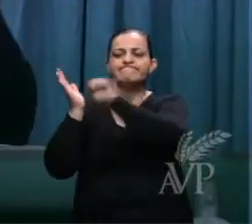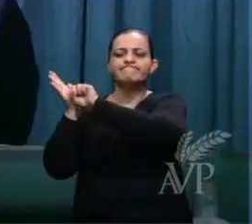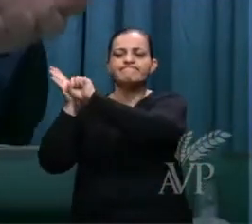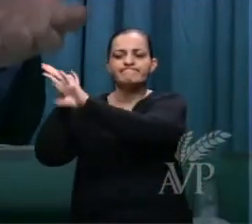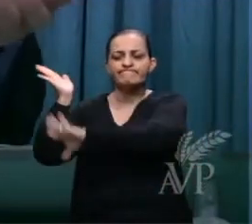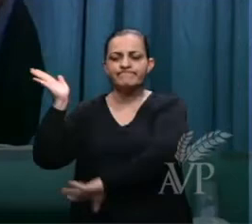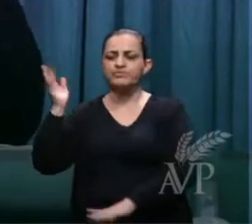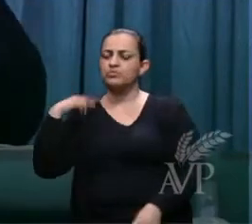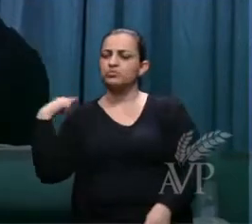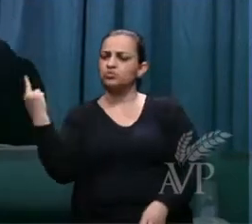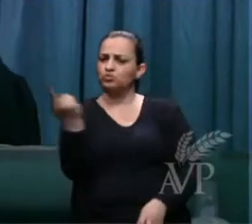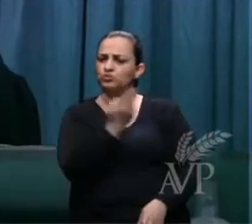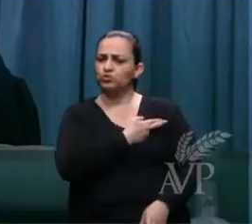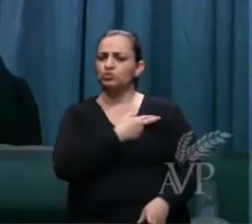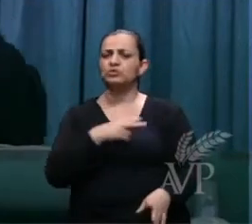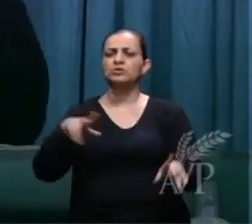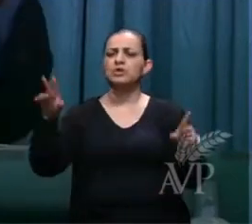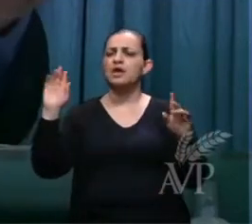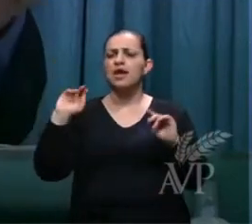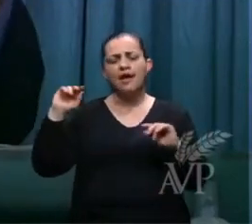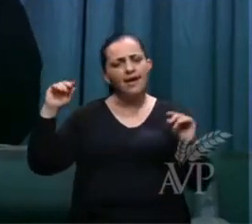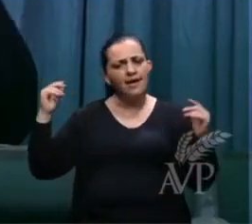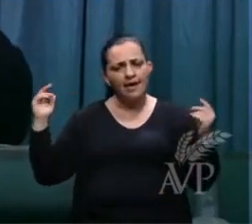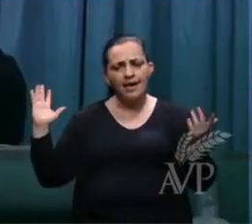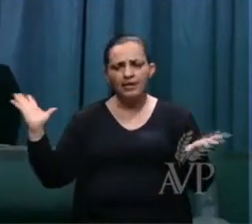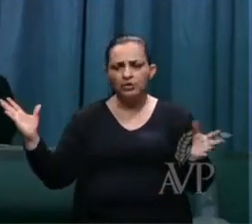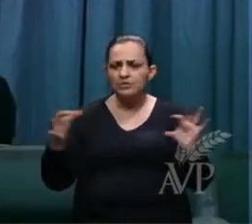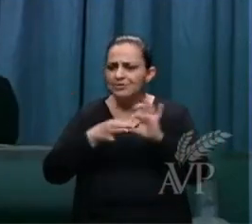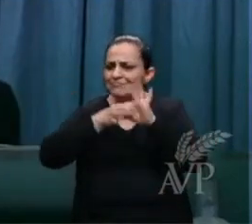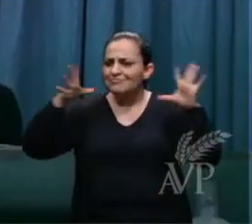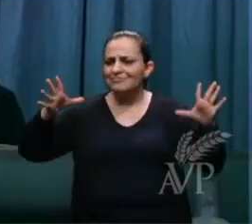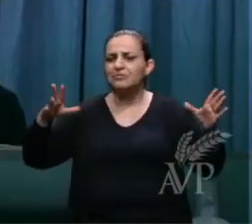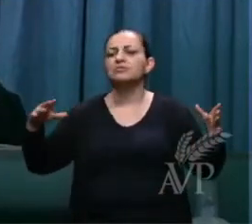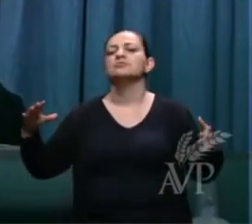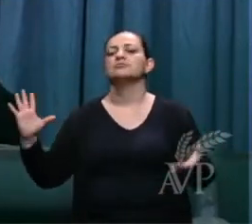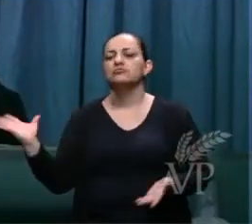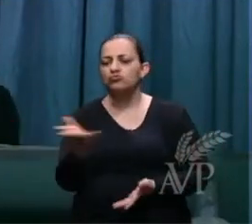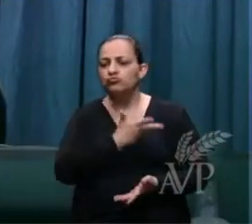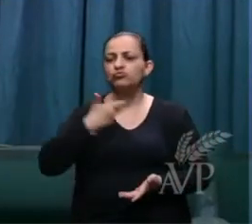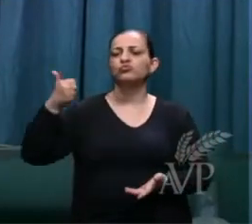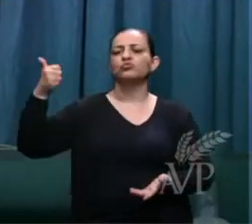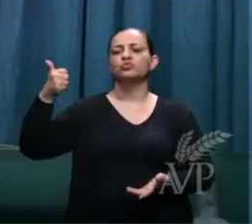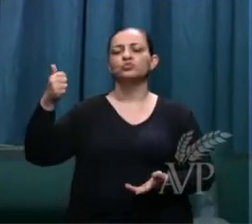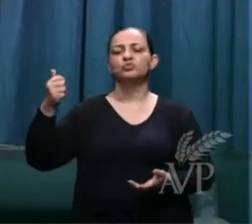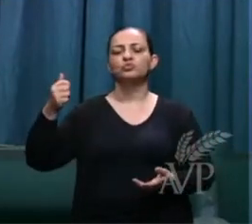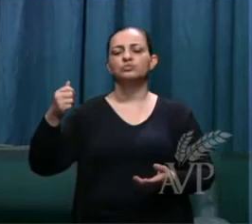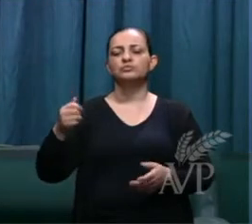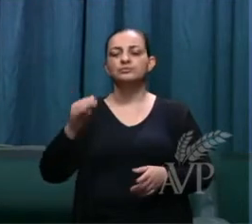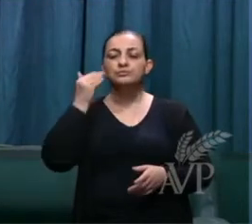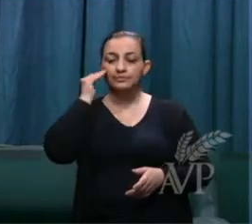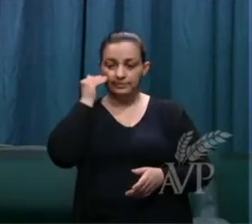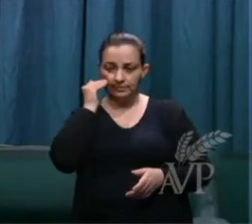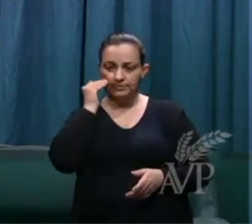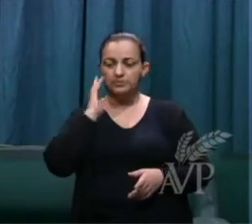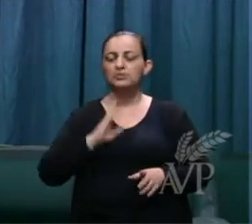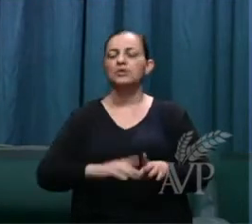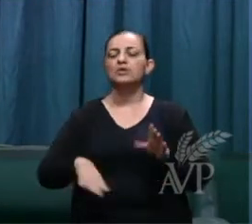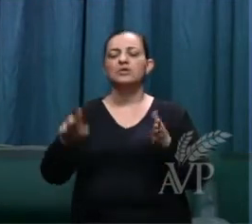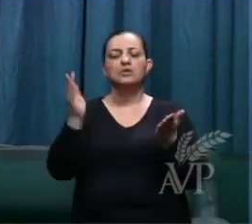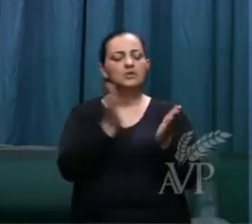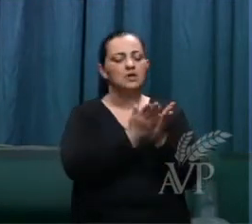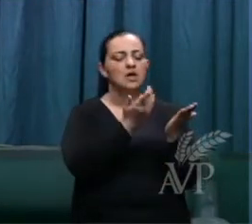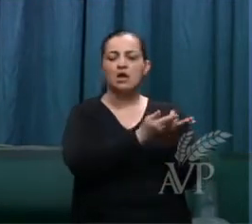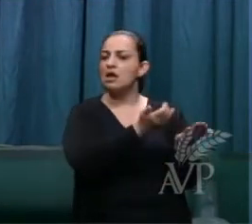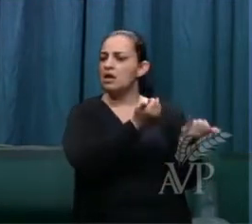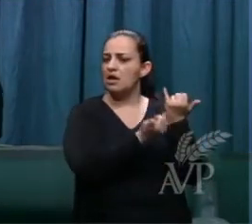cristo é a nossa páscoa é a nossa liberdade entende e a escritura diz